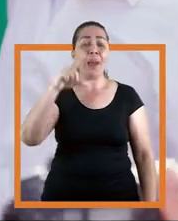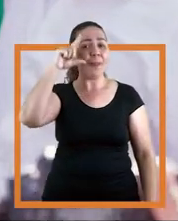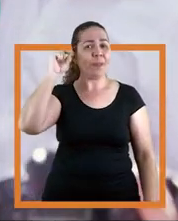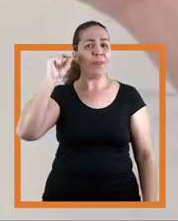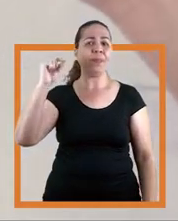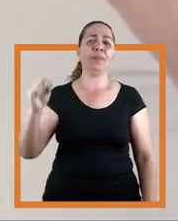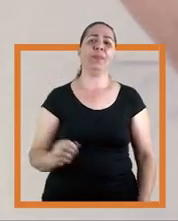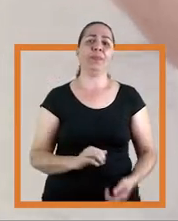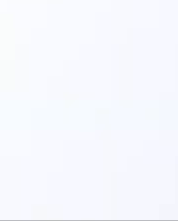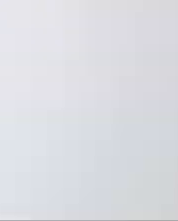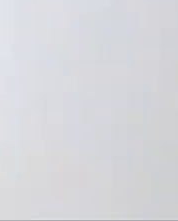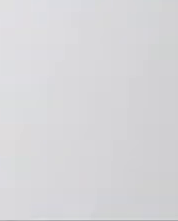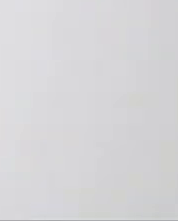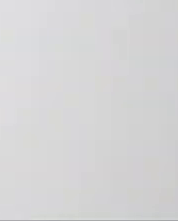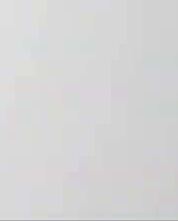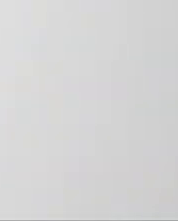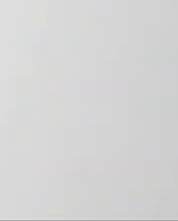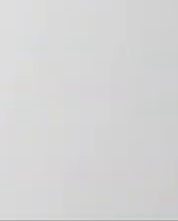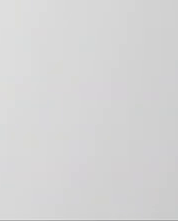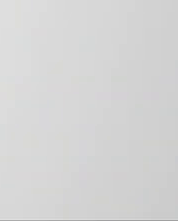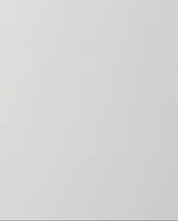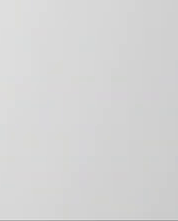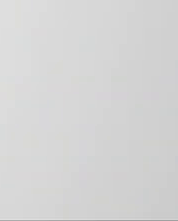senador de todos os paulistas. Márcio França.